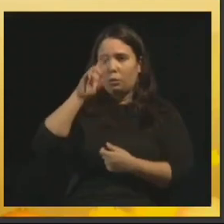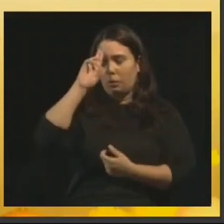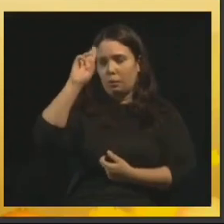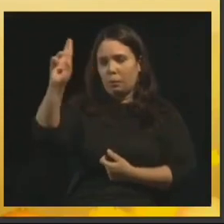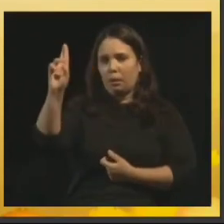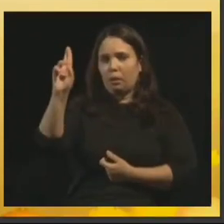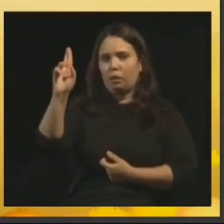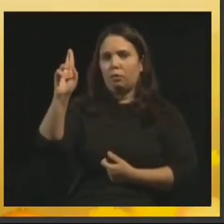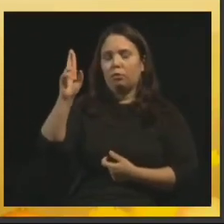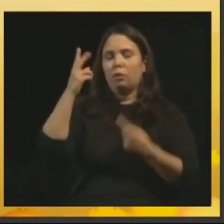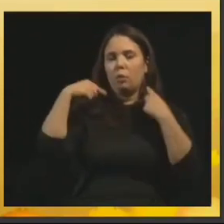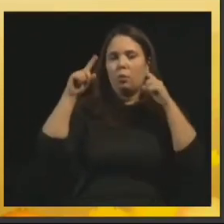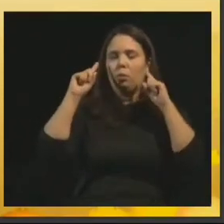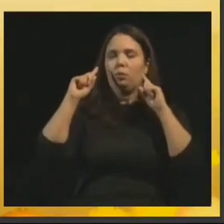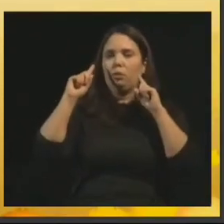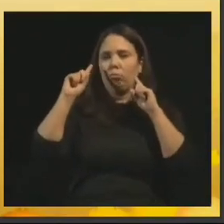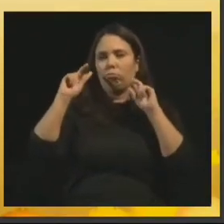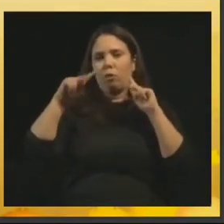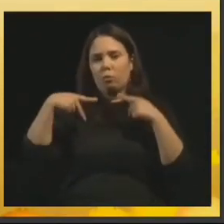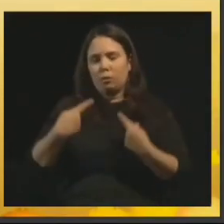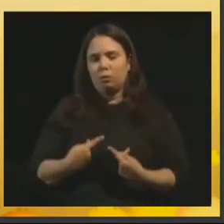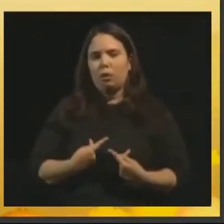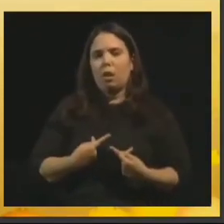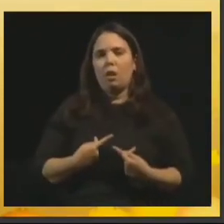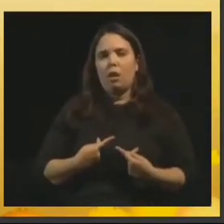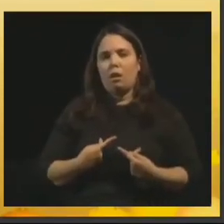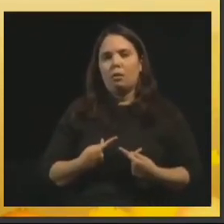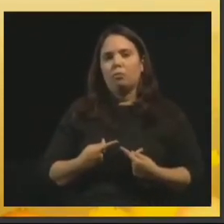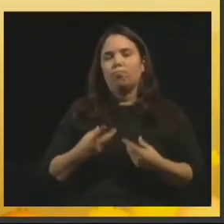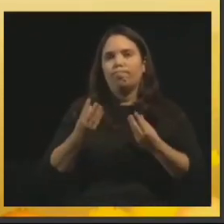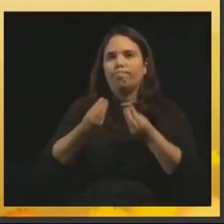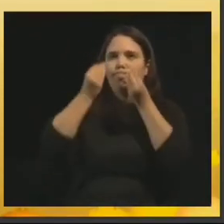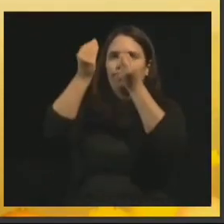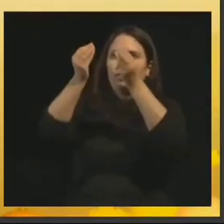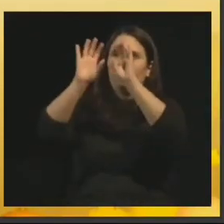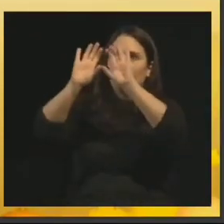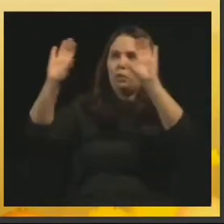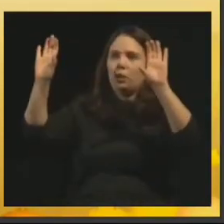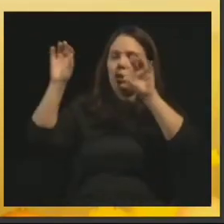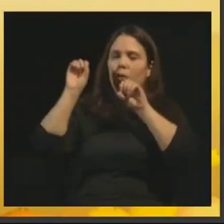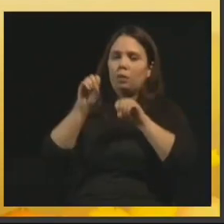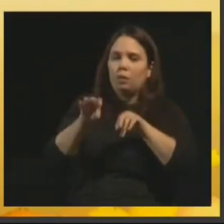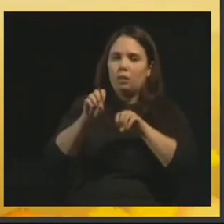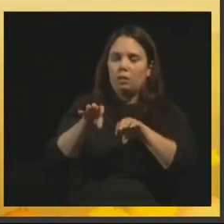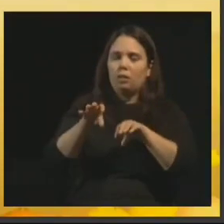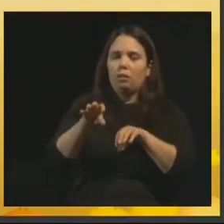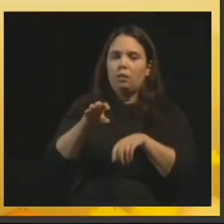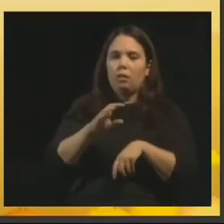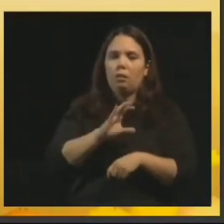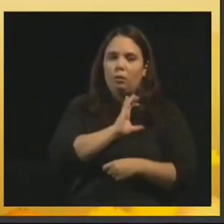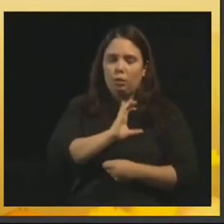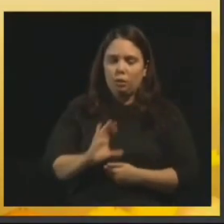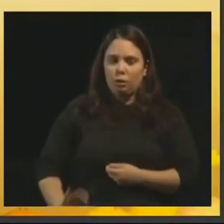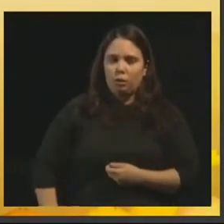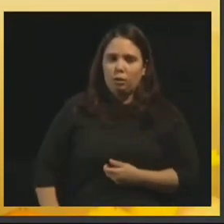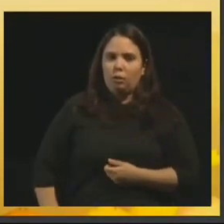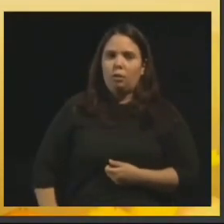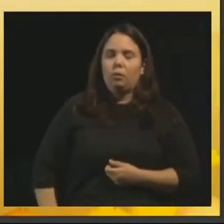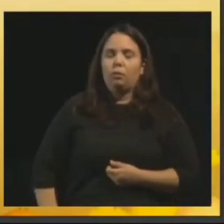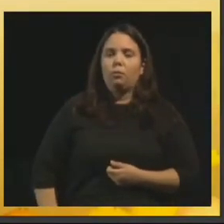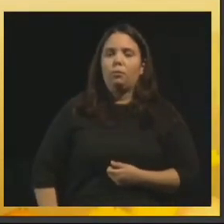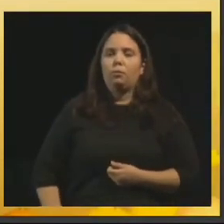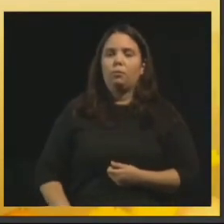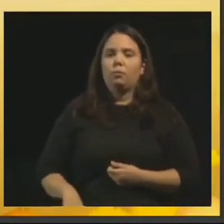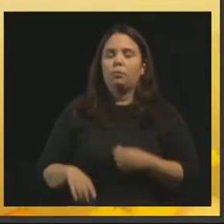modelo da humanidade, elevou-a aos altos céus, ensinando-o à cristandade. O pobrezinho de